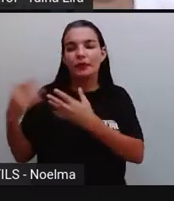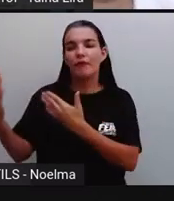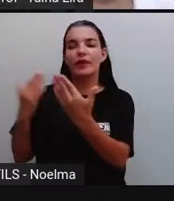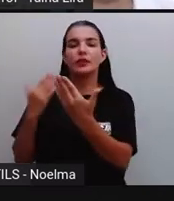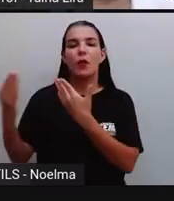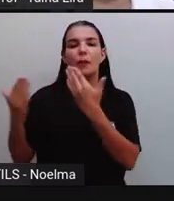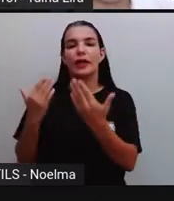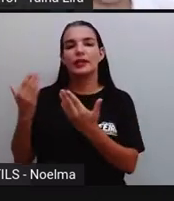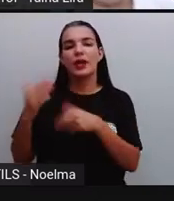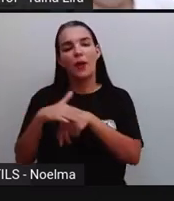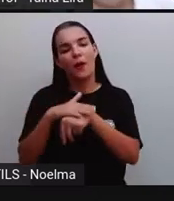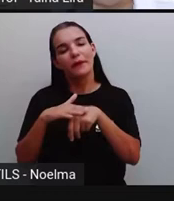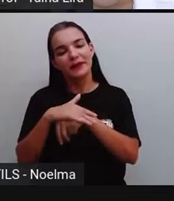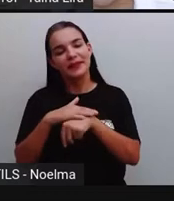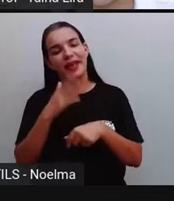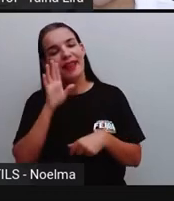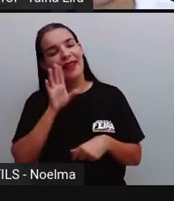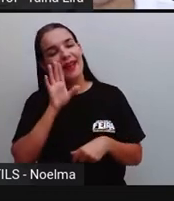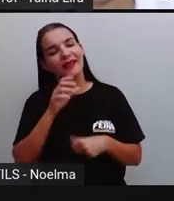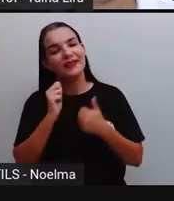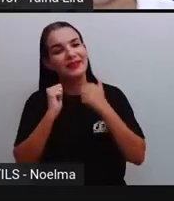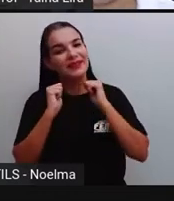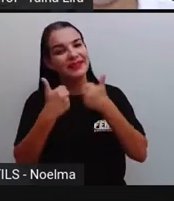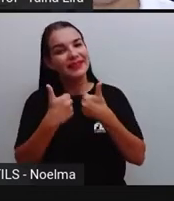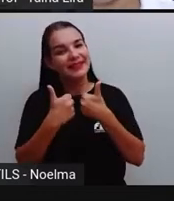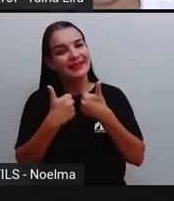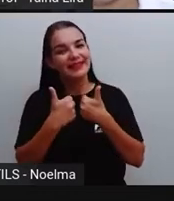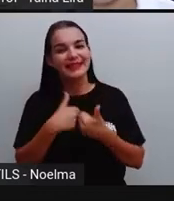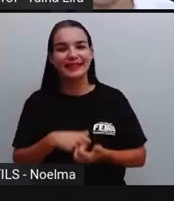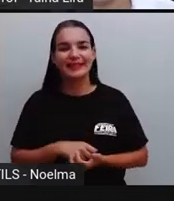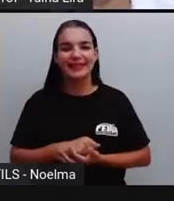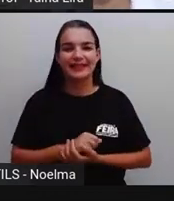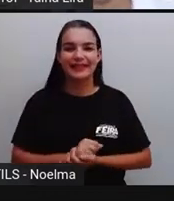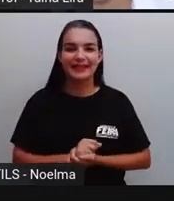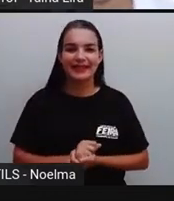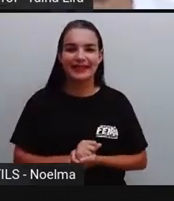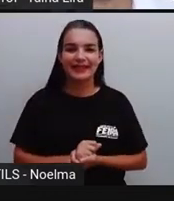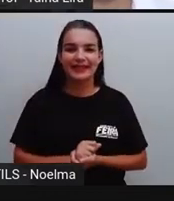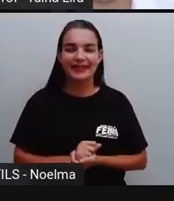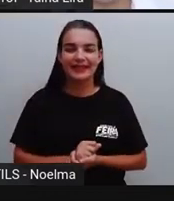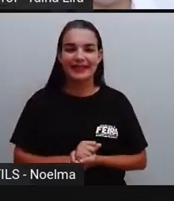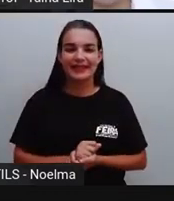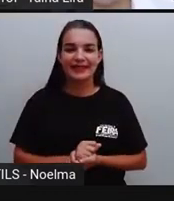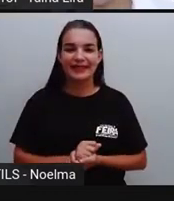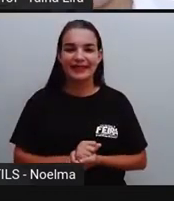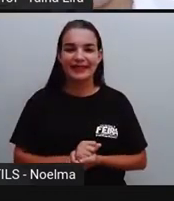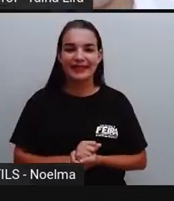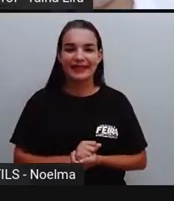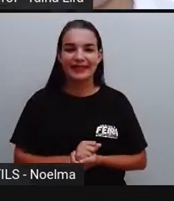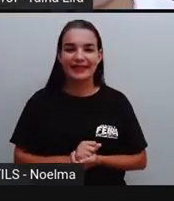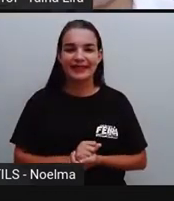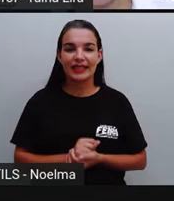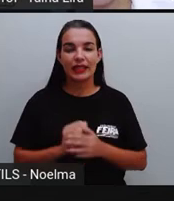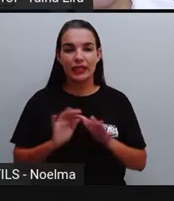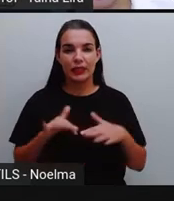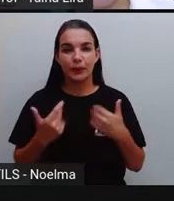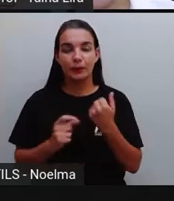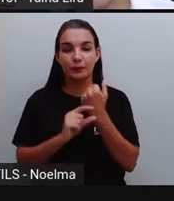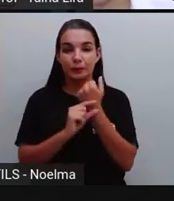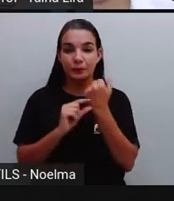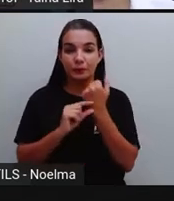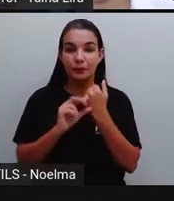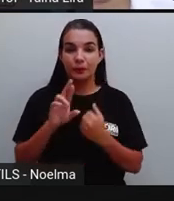discutir, bater um papo bem legal aí sobre esse livro. Então, a escola do Marcelo é um livro de Ruth